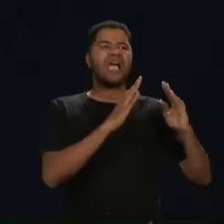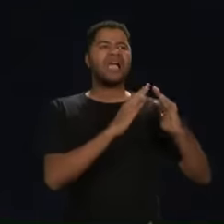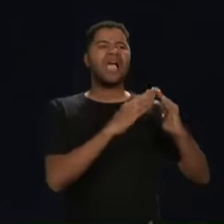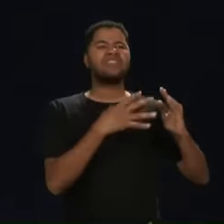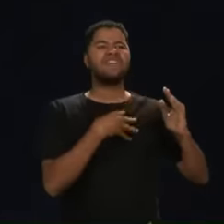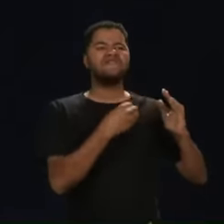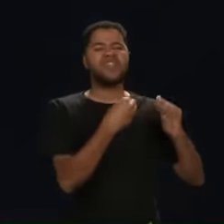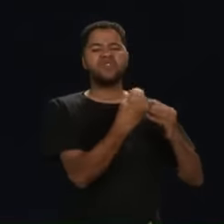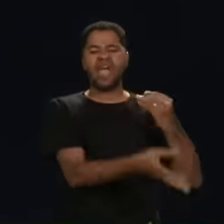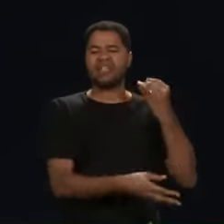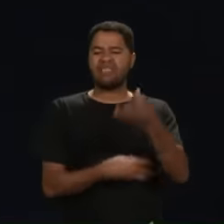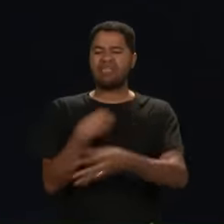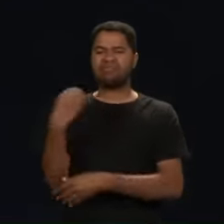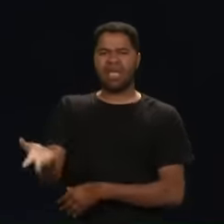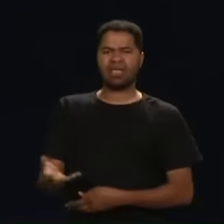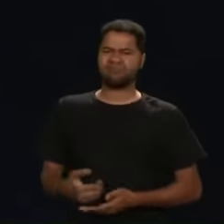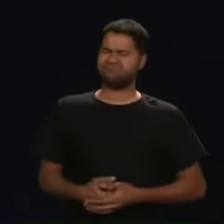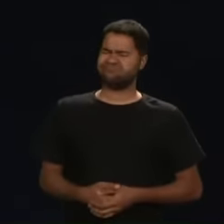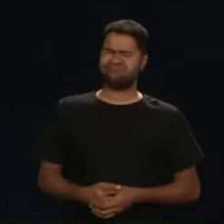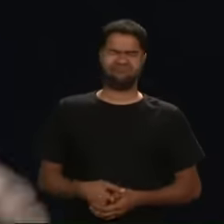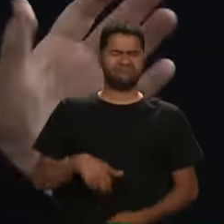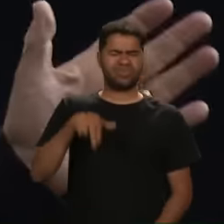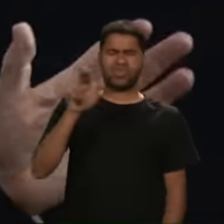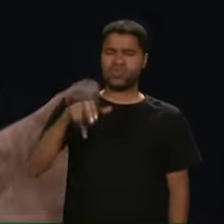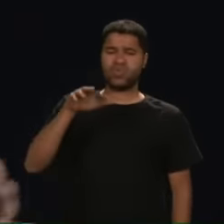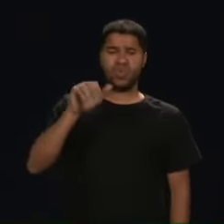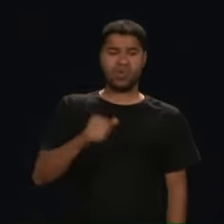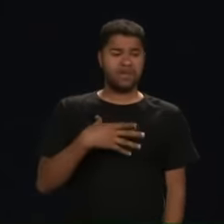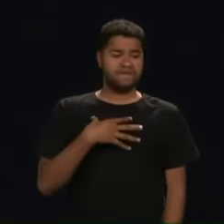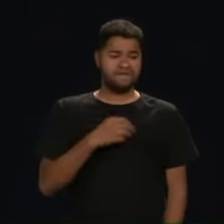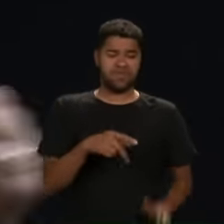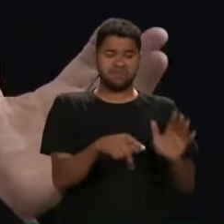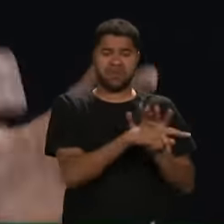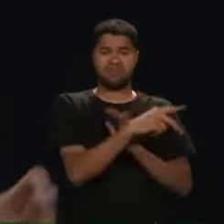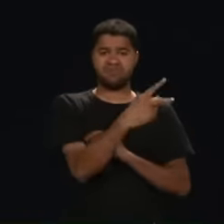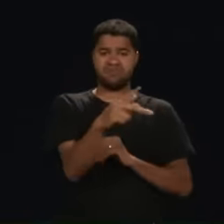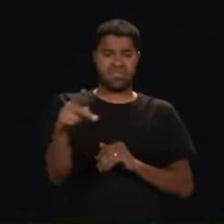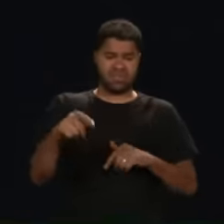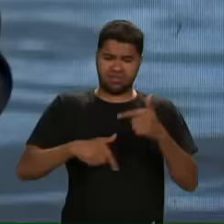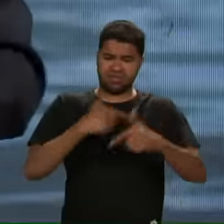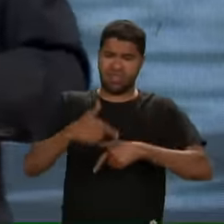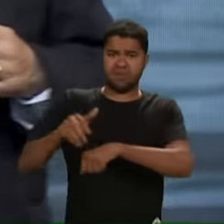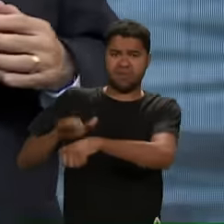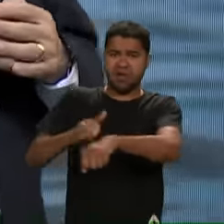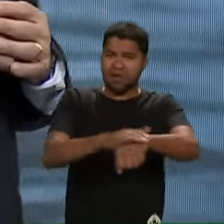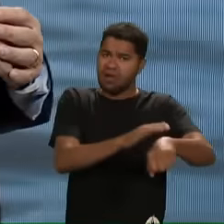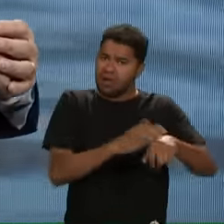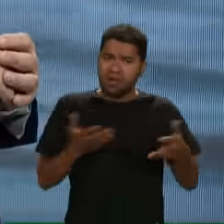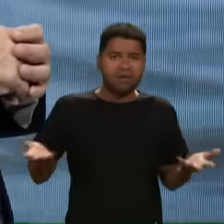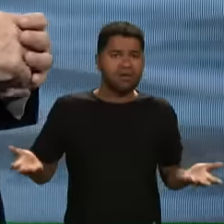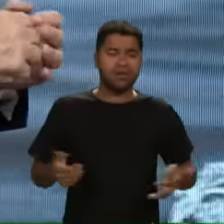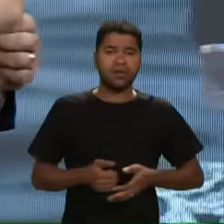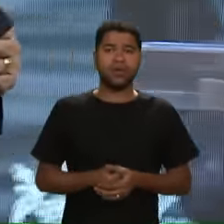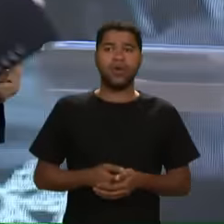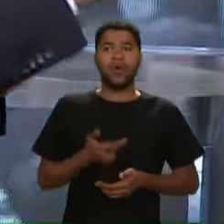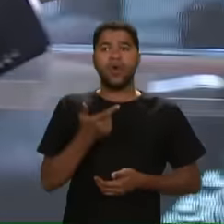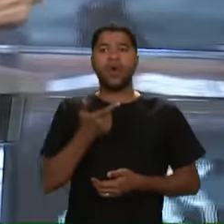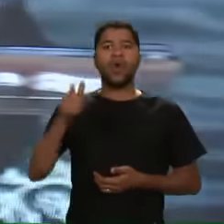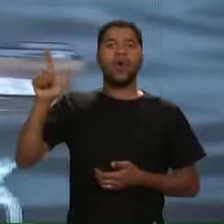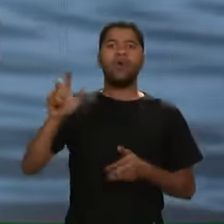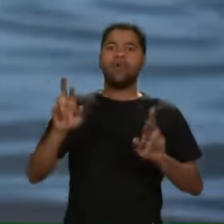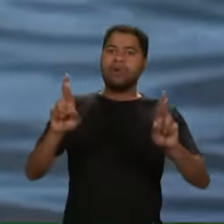cada filho Nunca Todos meus filhos têm casa hoje Todo mundo trabalha Outros ficam